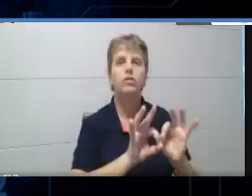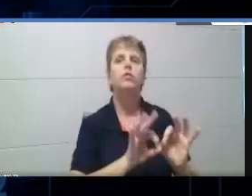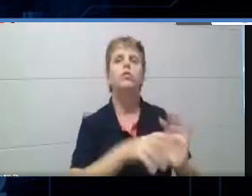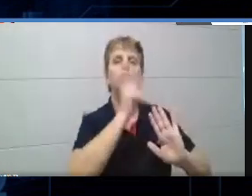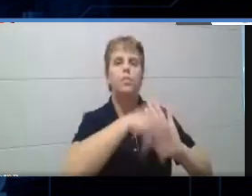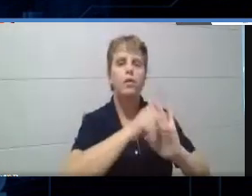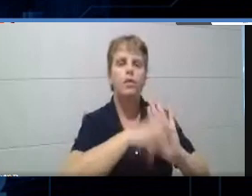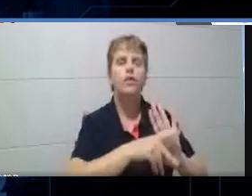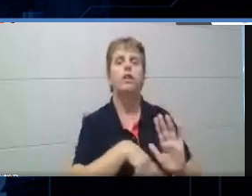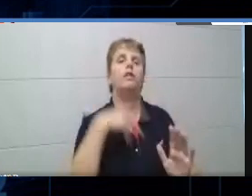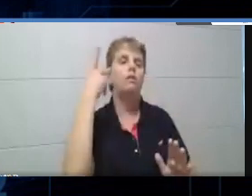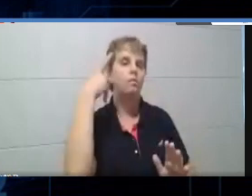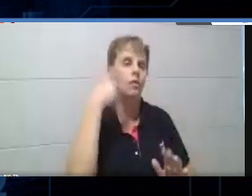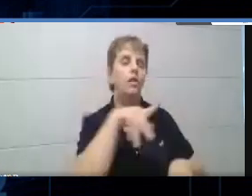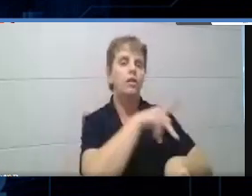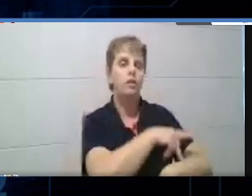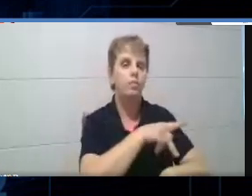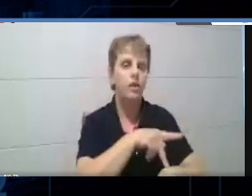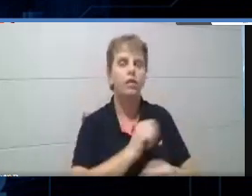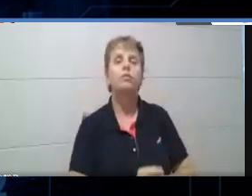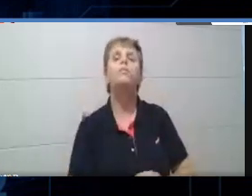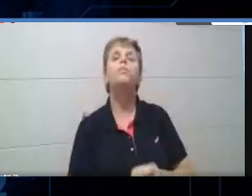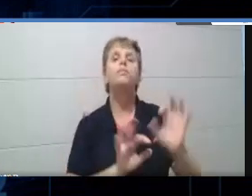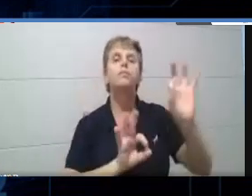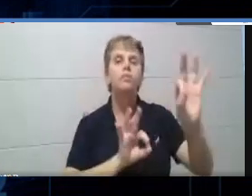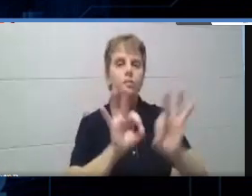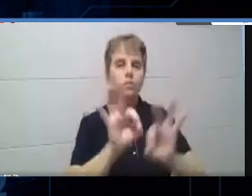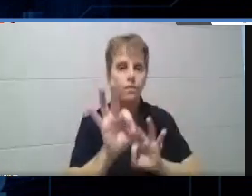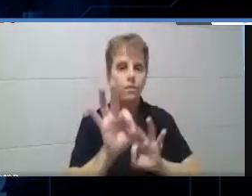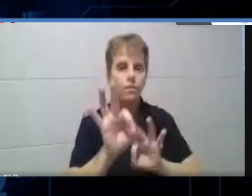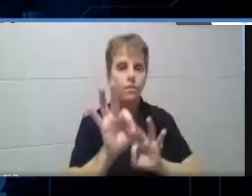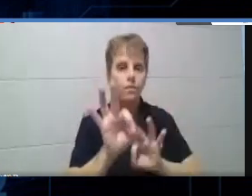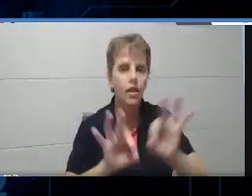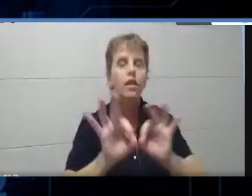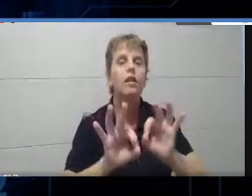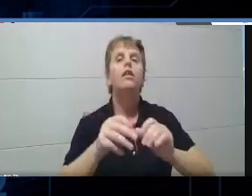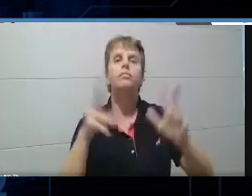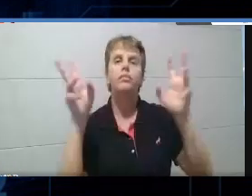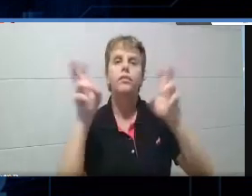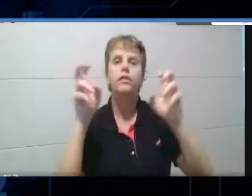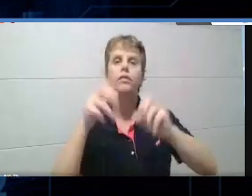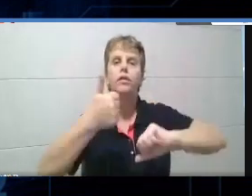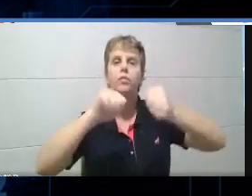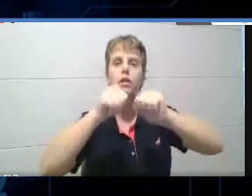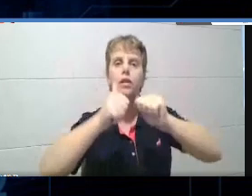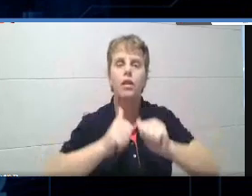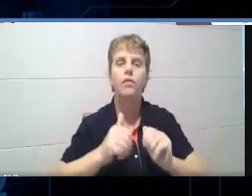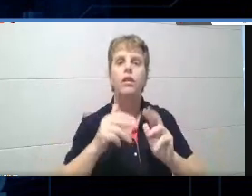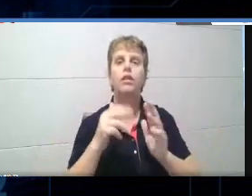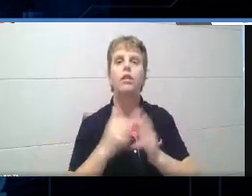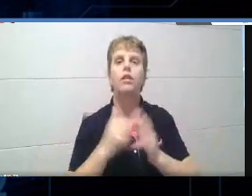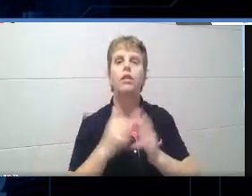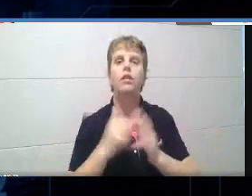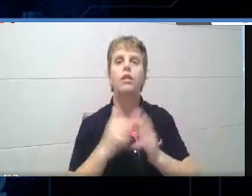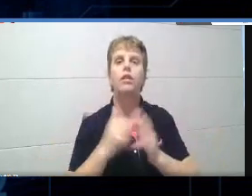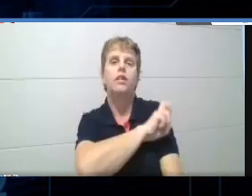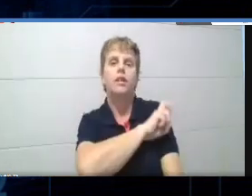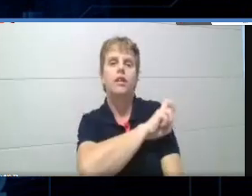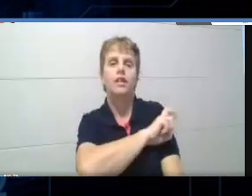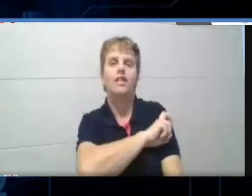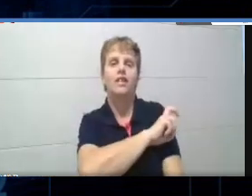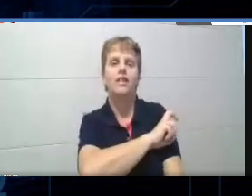político-pedagógico, né, e aí está montando e falando sobre avaliação, então as quintas séries, sim, gente, eu sou da época de quinta série, né,